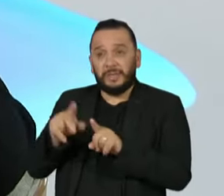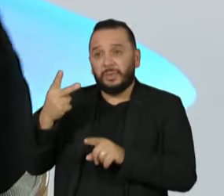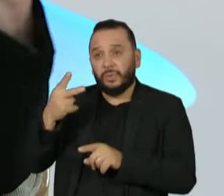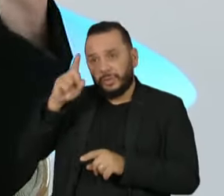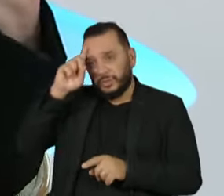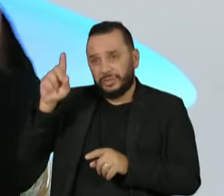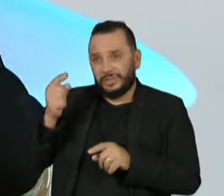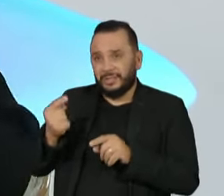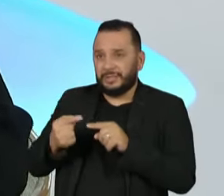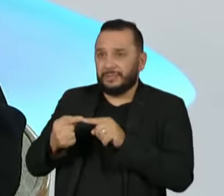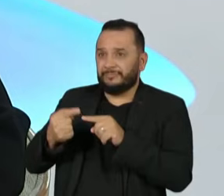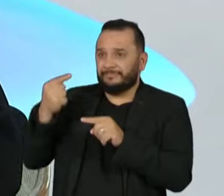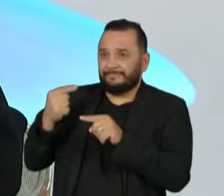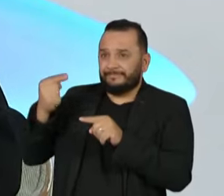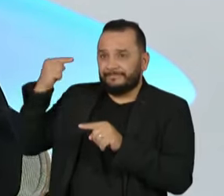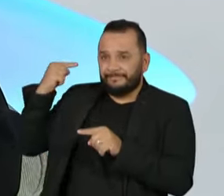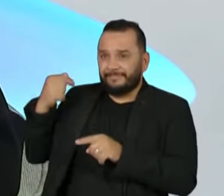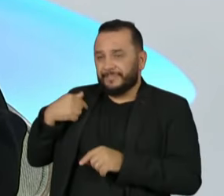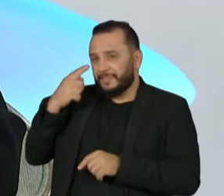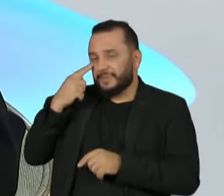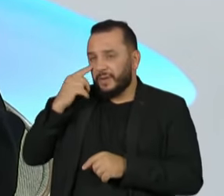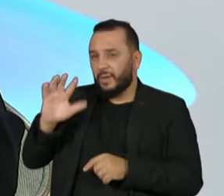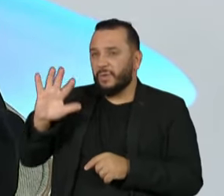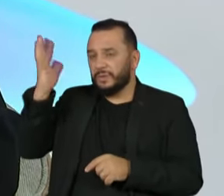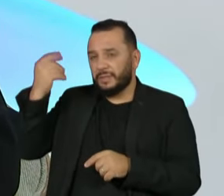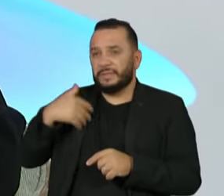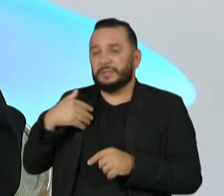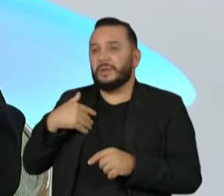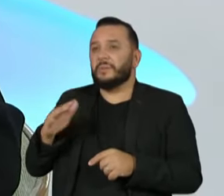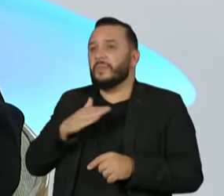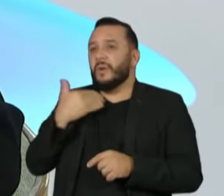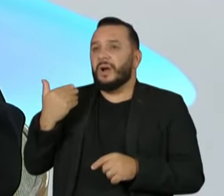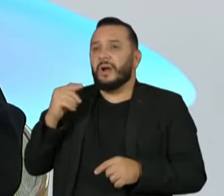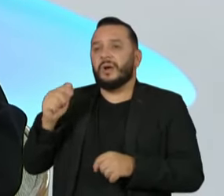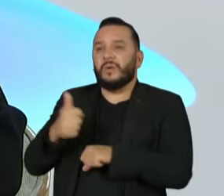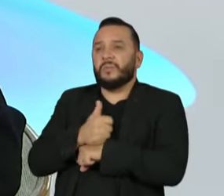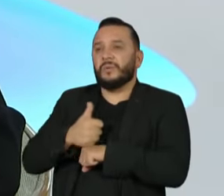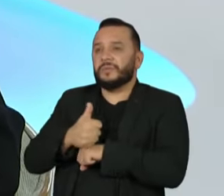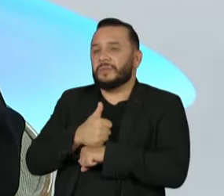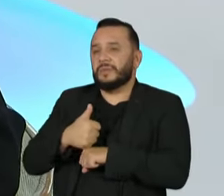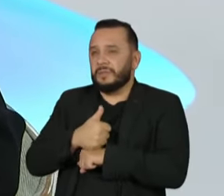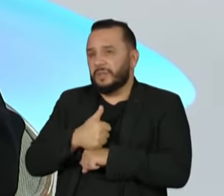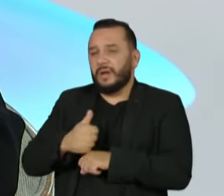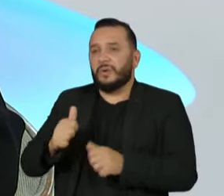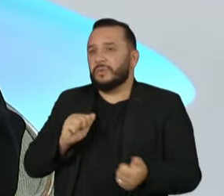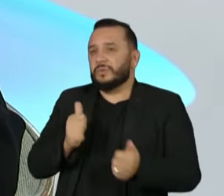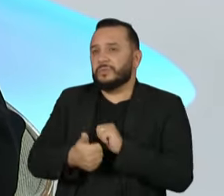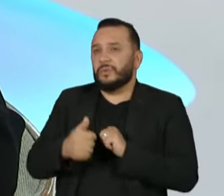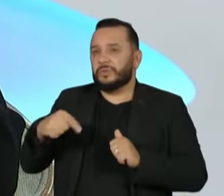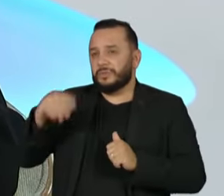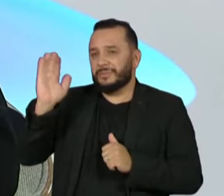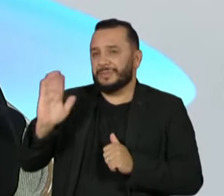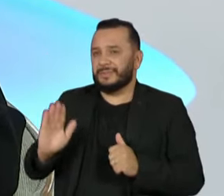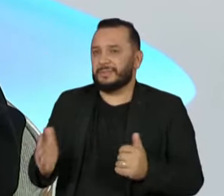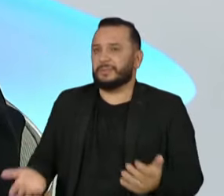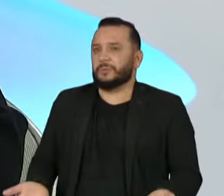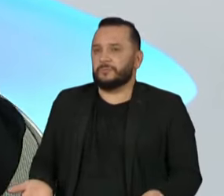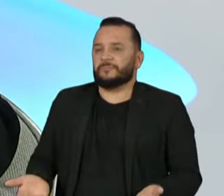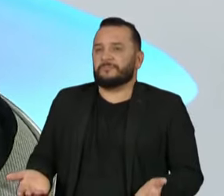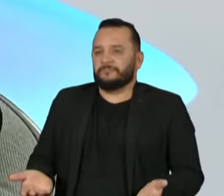vida de um profissional que brilhava e nos dava orgulho no esporte brasileiro. Então,